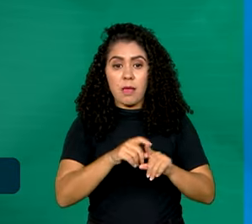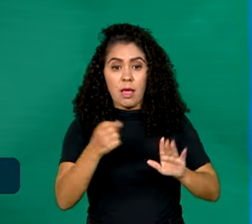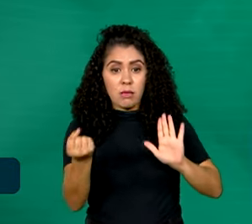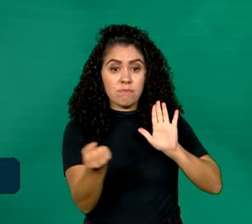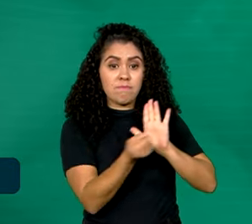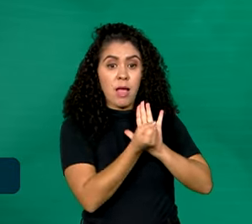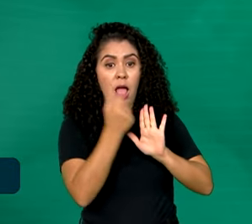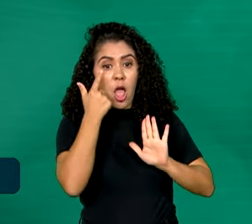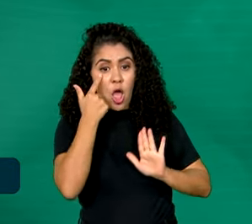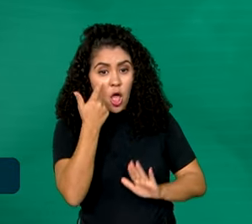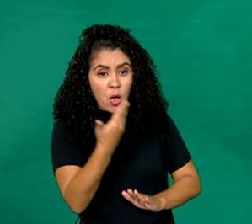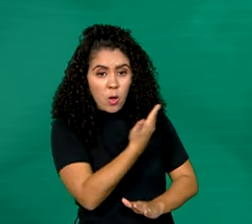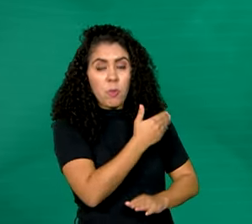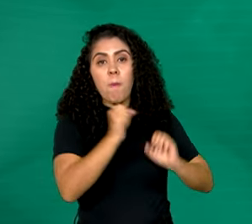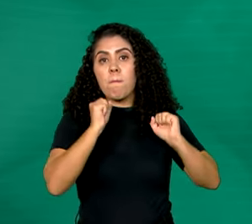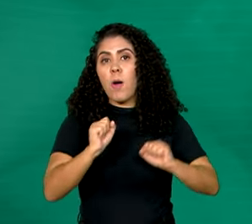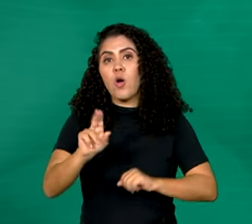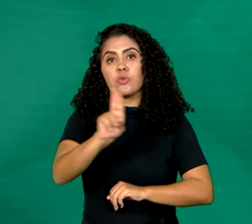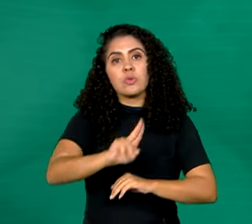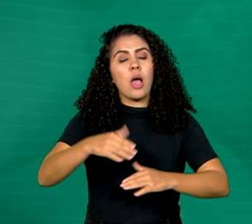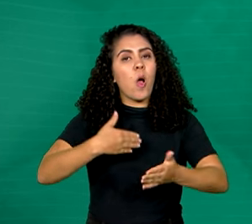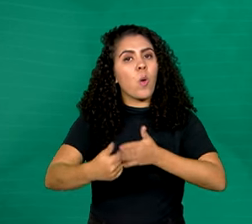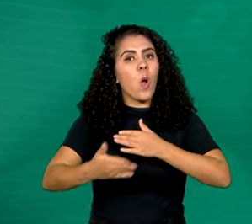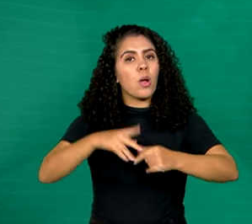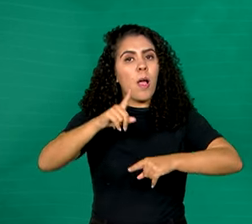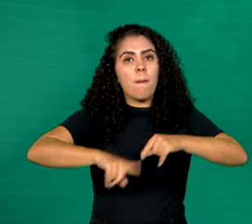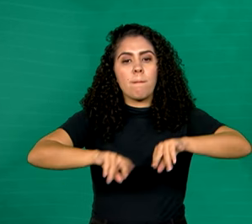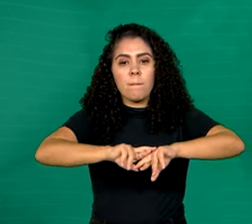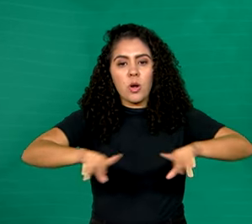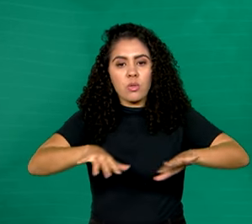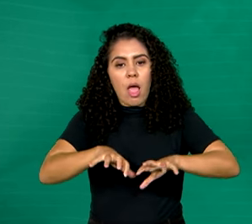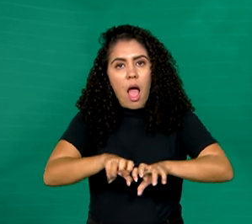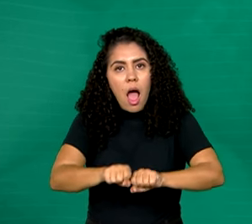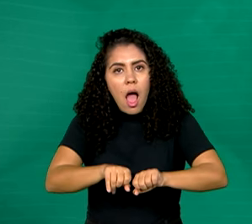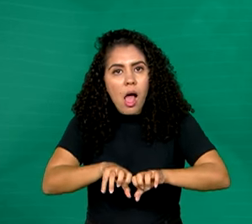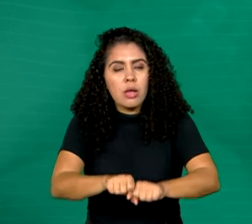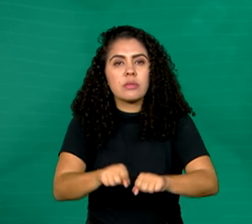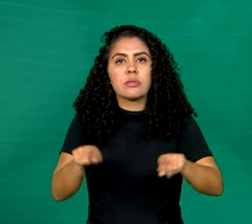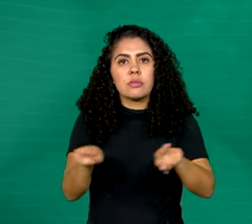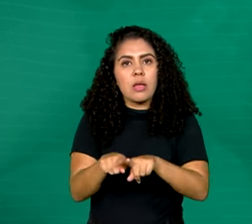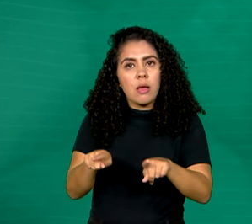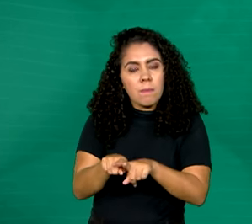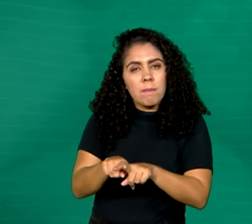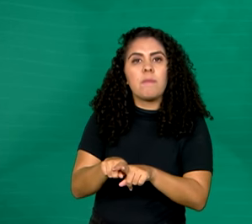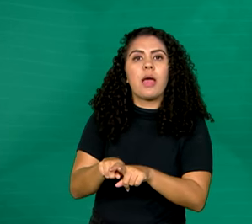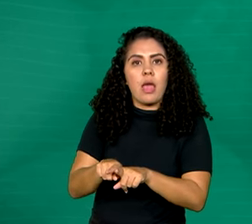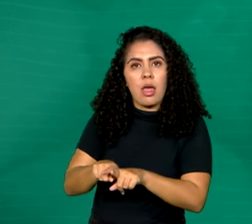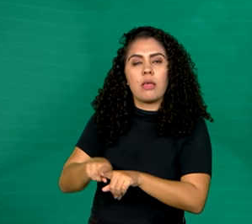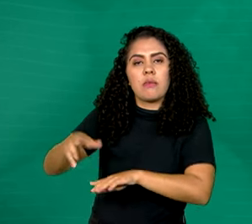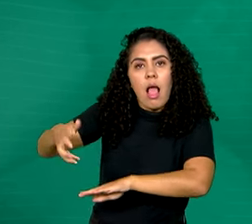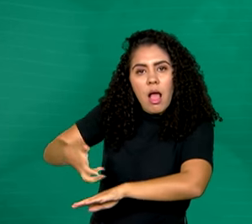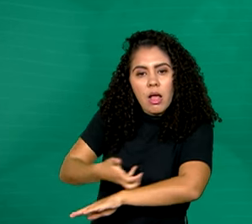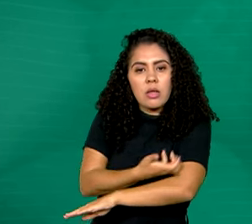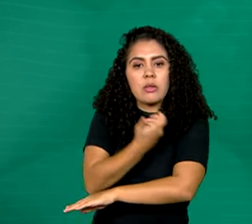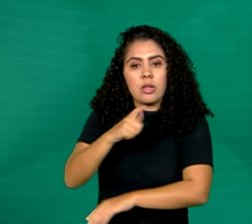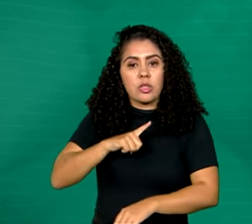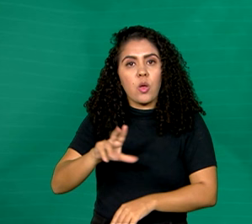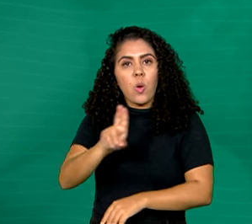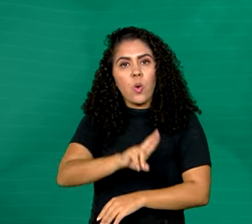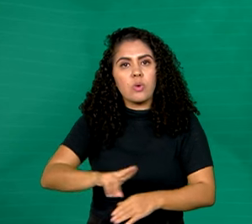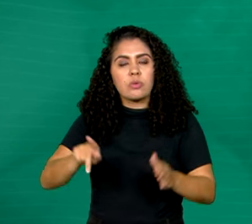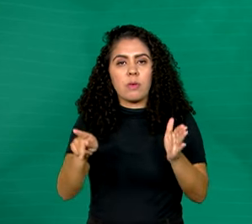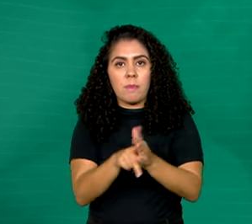usado em qualquer produto agrícola, artesanal ou extrativista produzido em reservas pelo